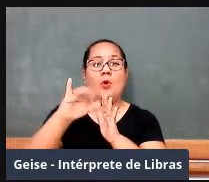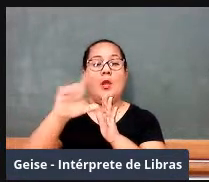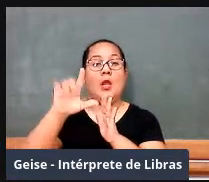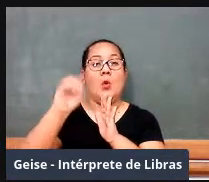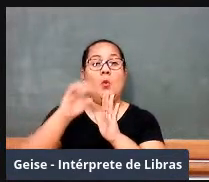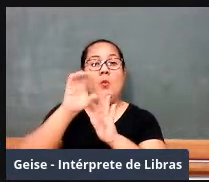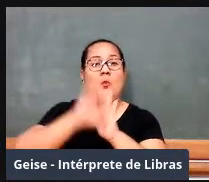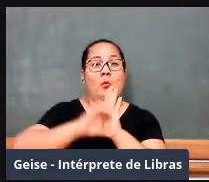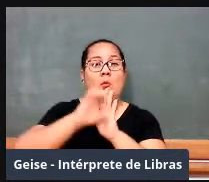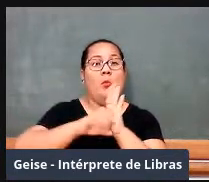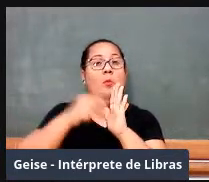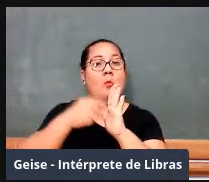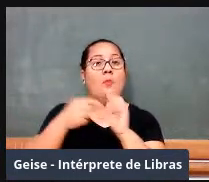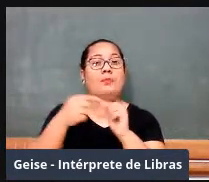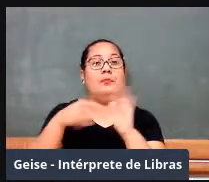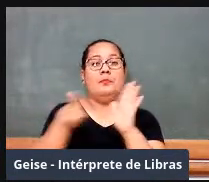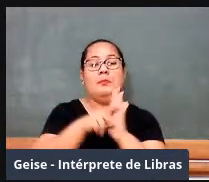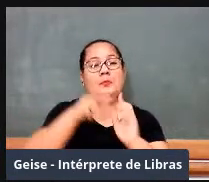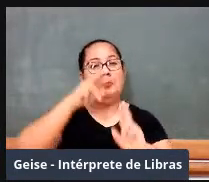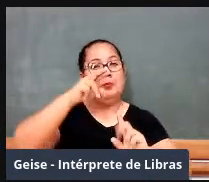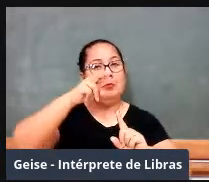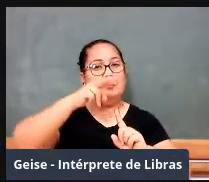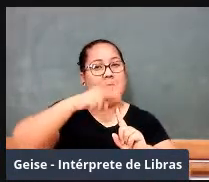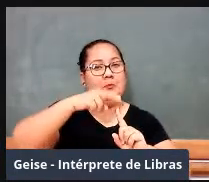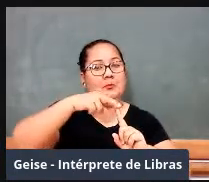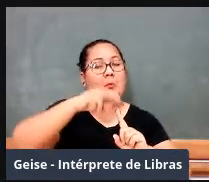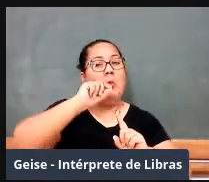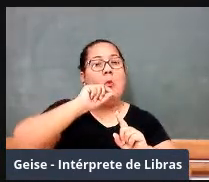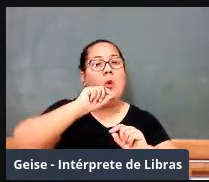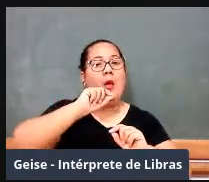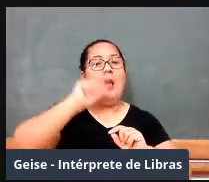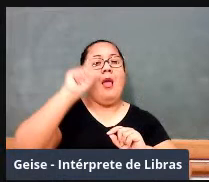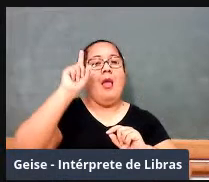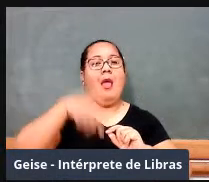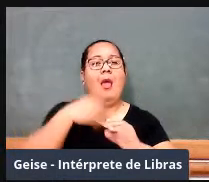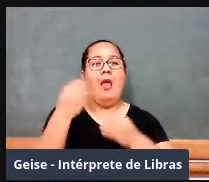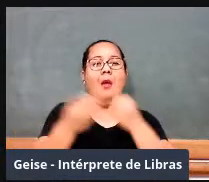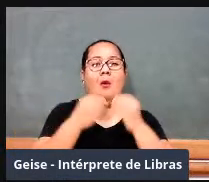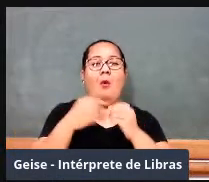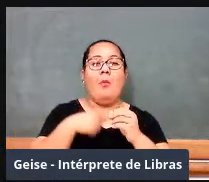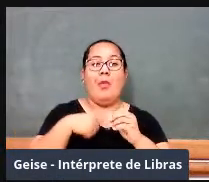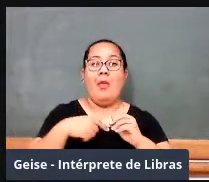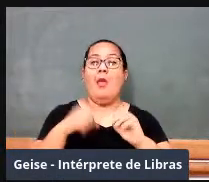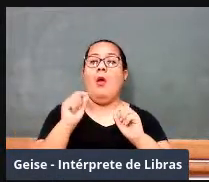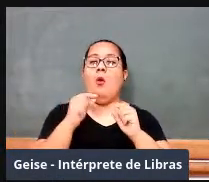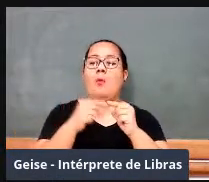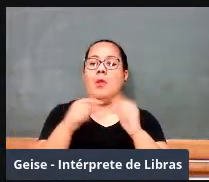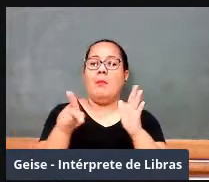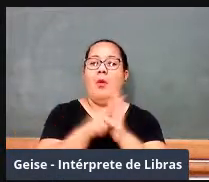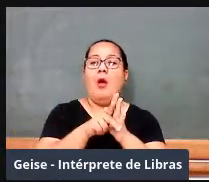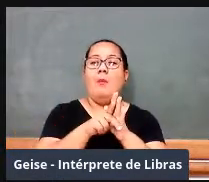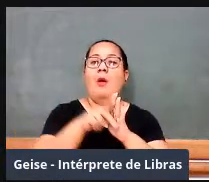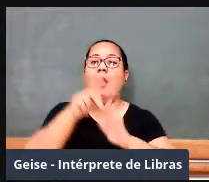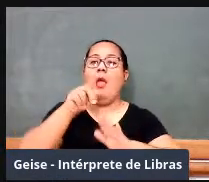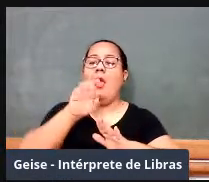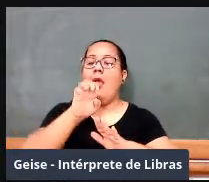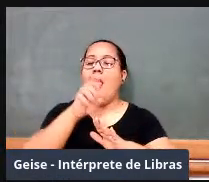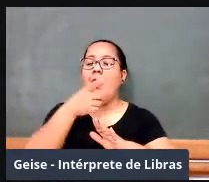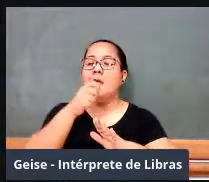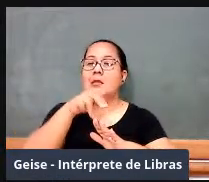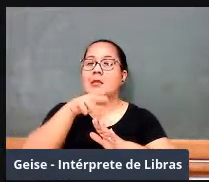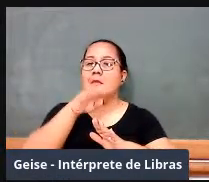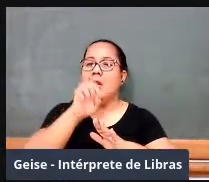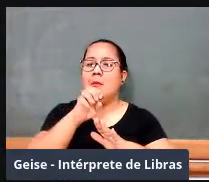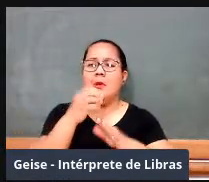para o ensino e para a formação, ele é dado por pontos de exame. Vamos ver que história é essa de